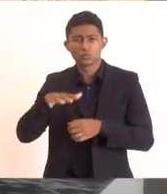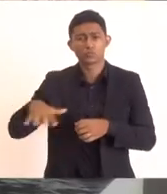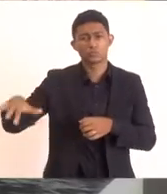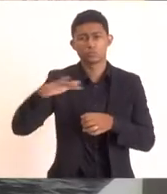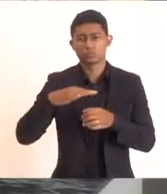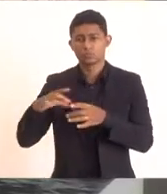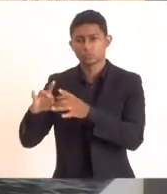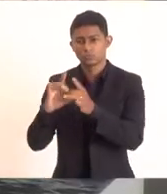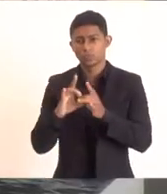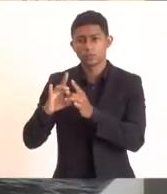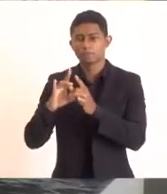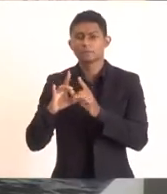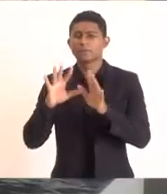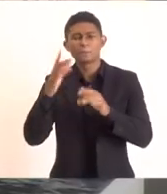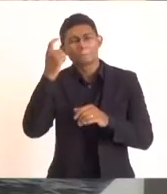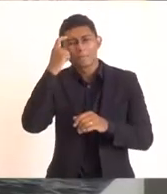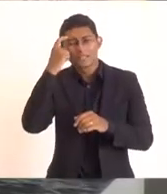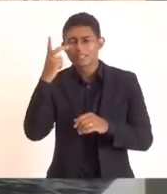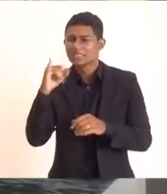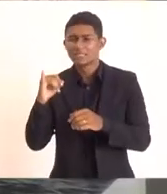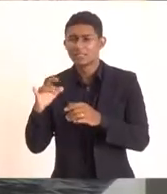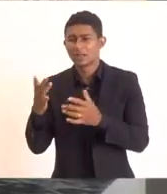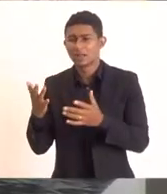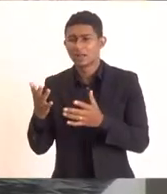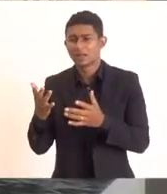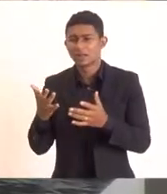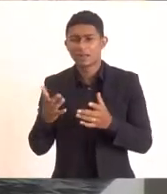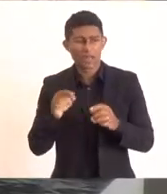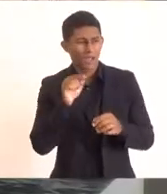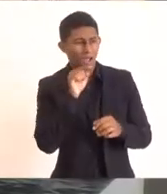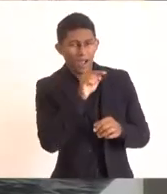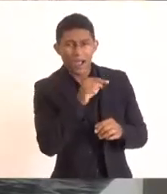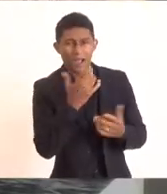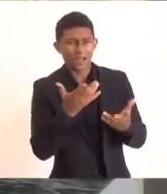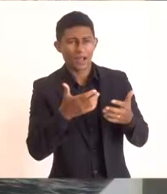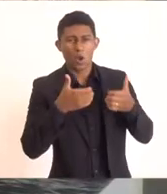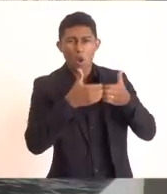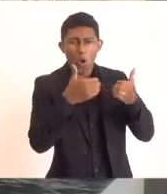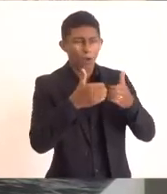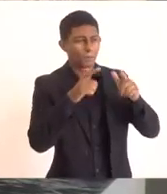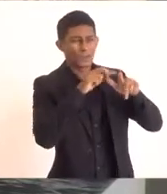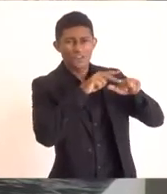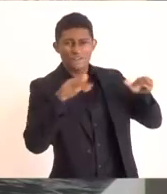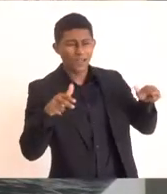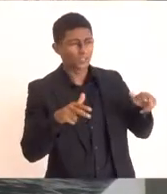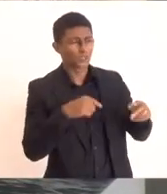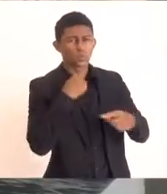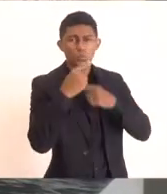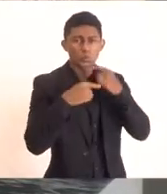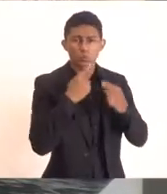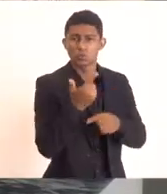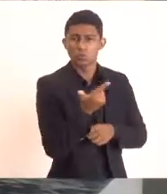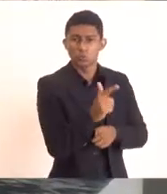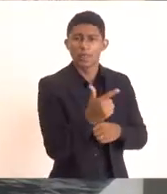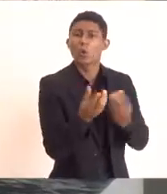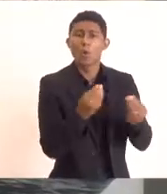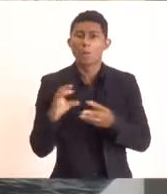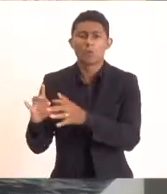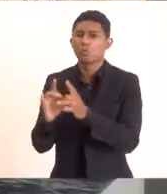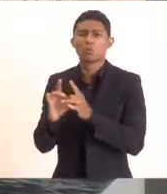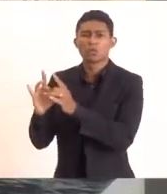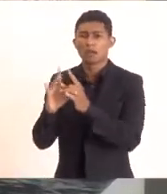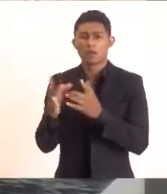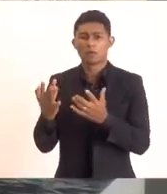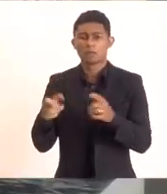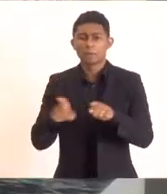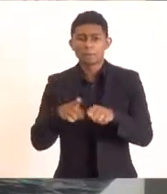consegue fazer a integração se o transporte não funciona? Se a gente não consegue capacitar os nossos jovens para